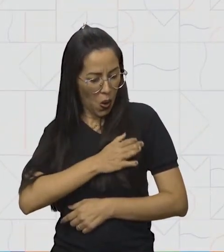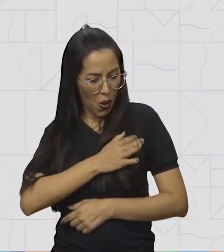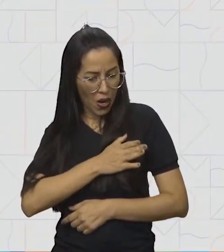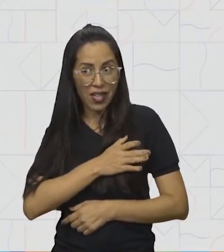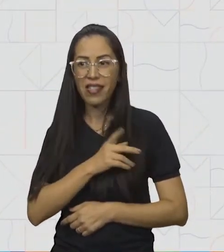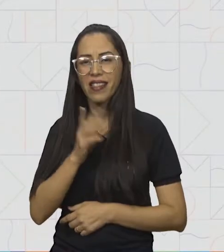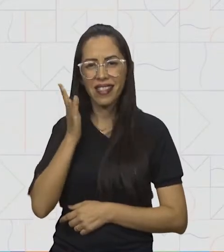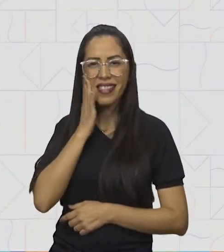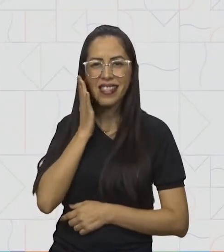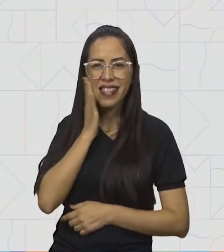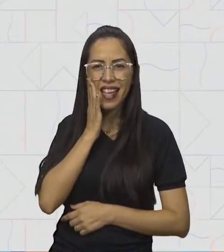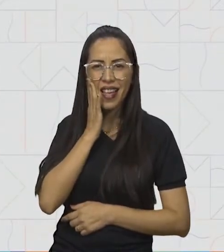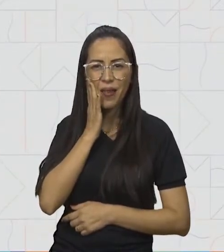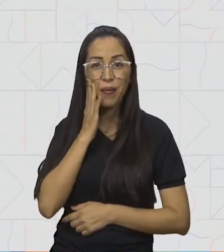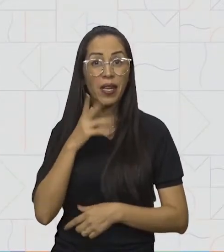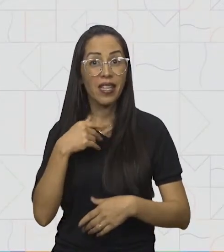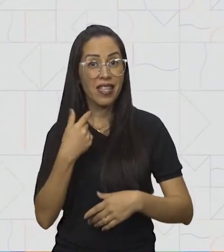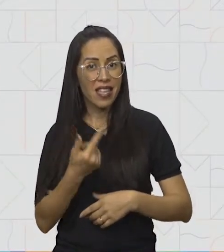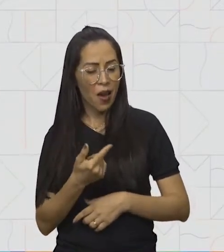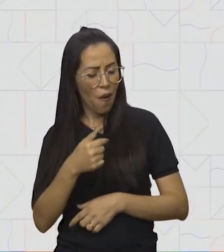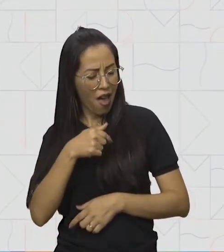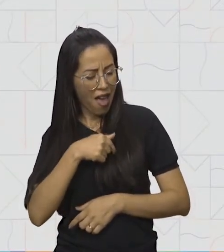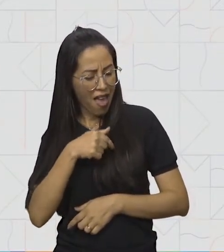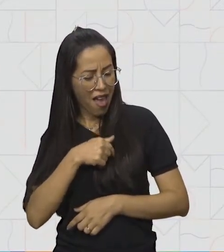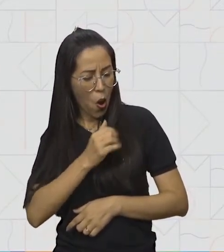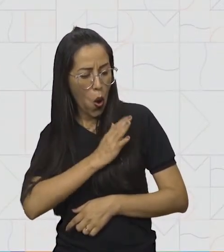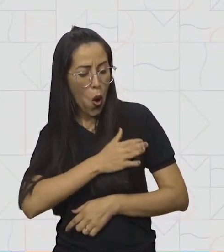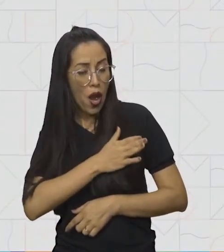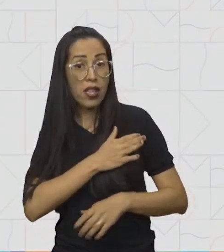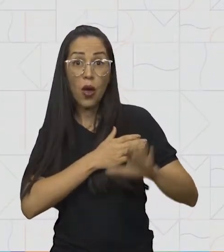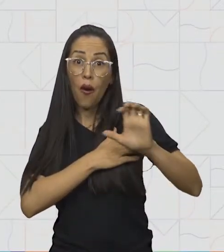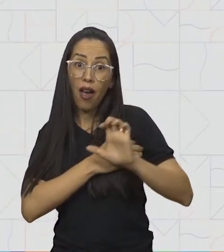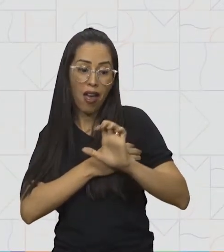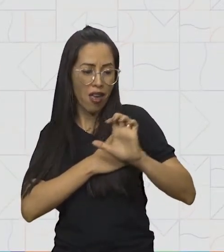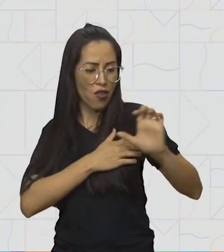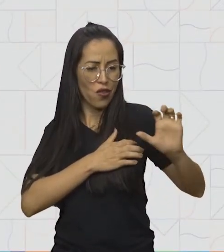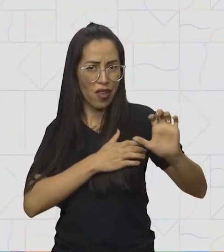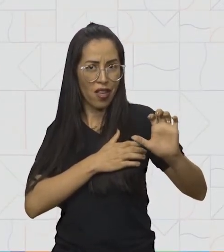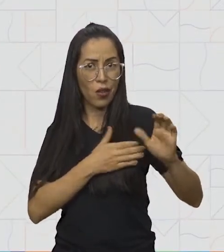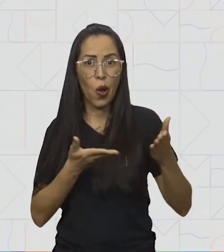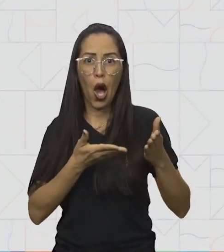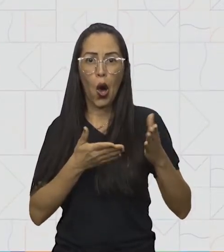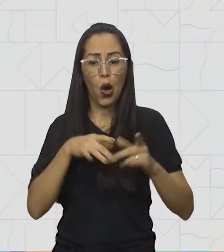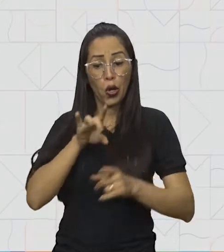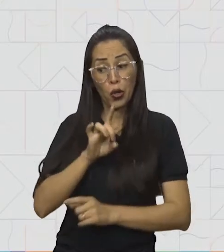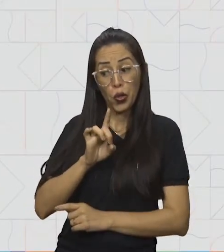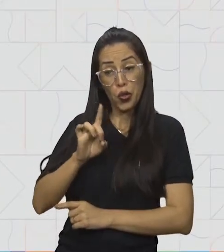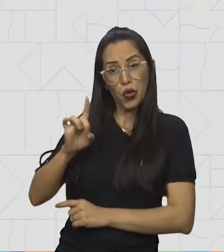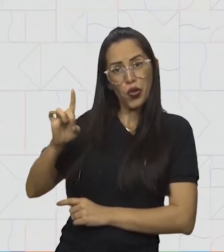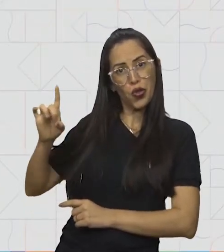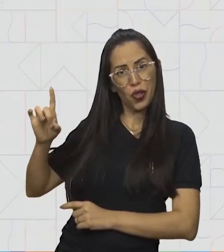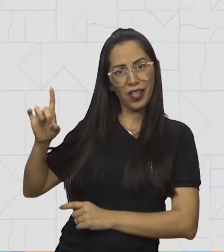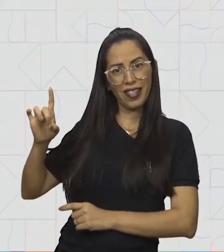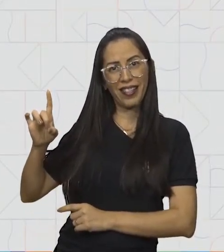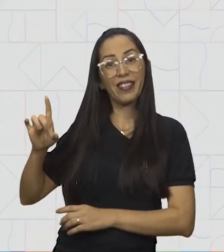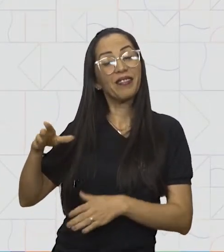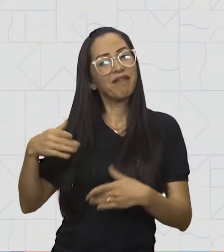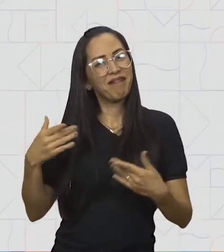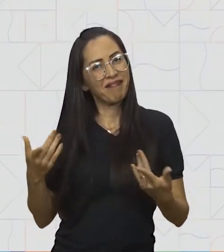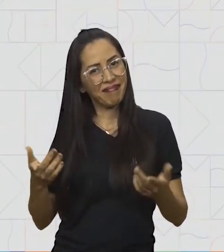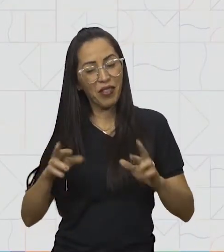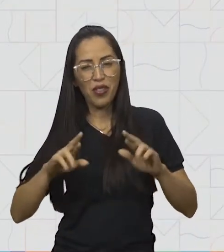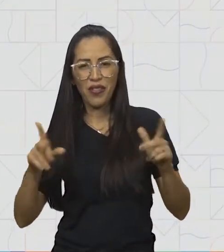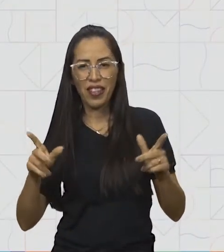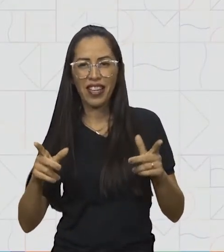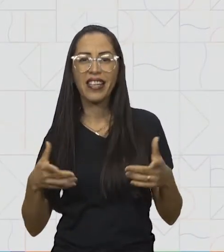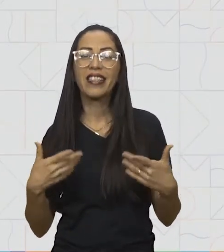Identificou? O lado do coração é o lado esquerdo. Já o lado direito é o lado oposto. E aí,